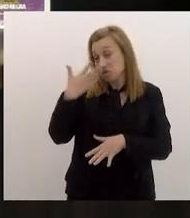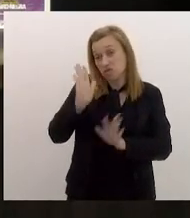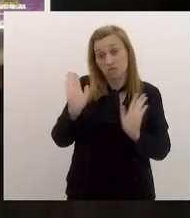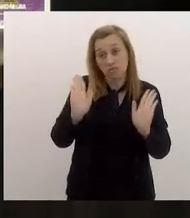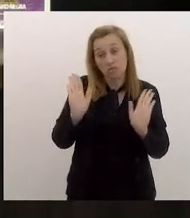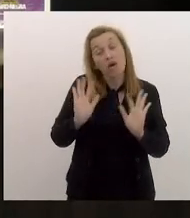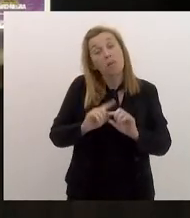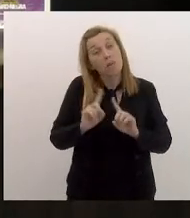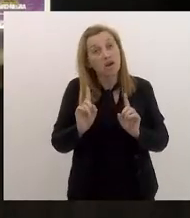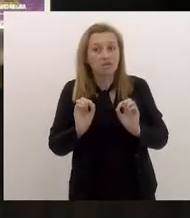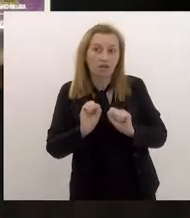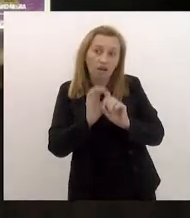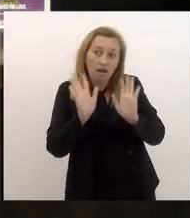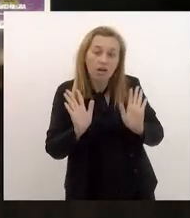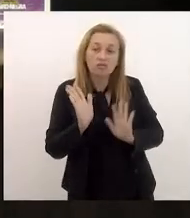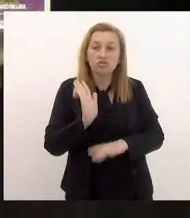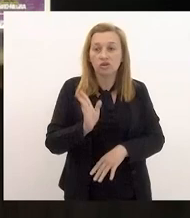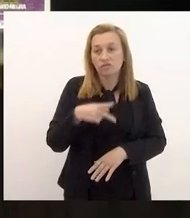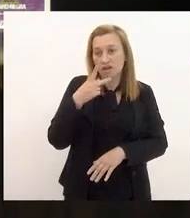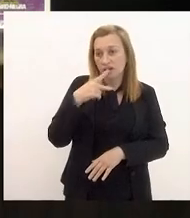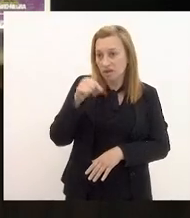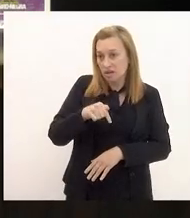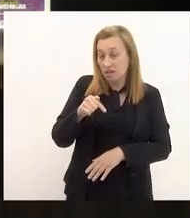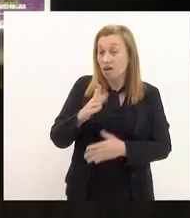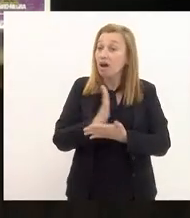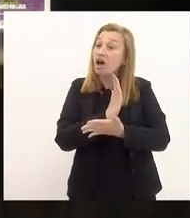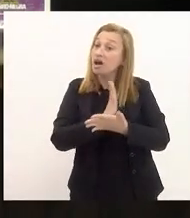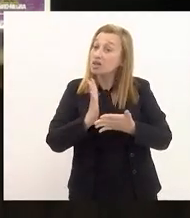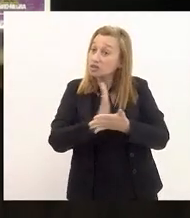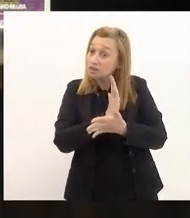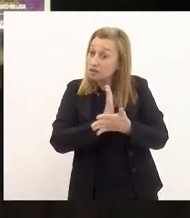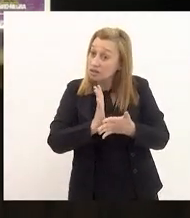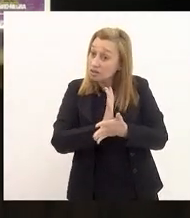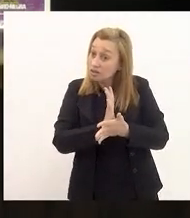Como eu disse aqui, muitas vezes